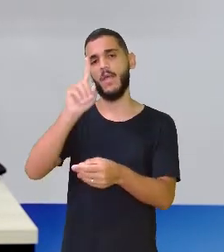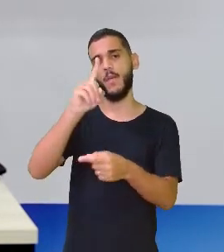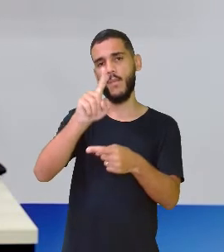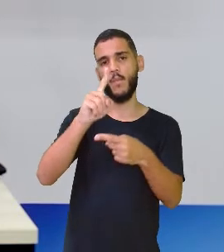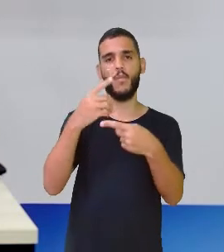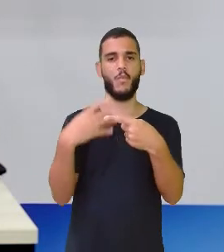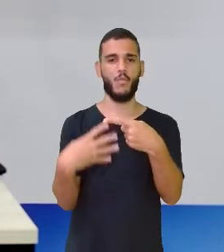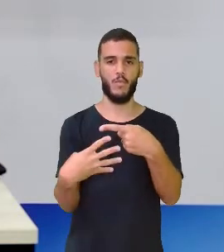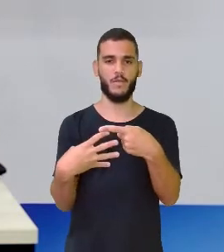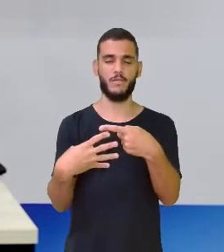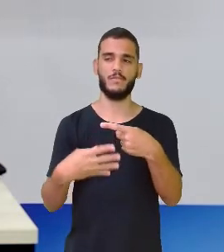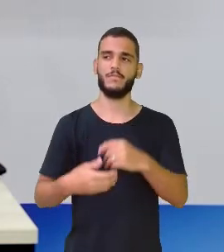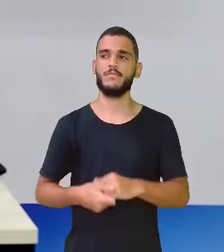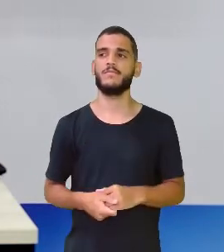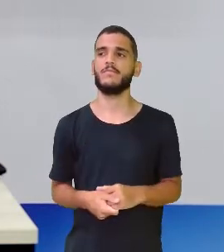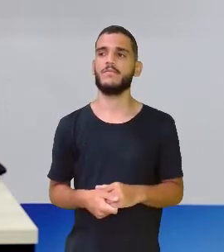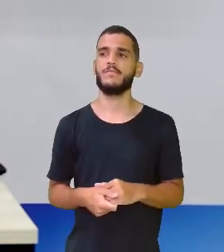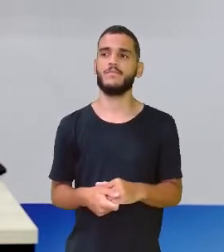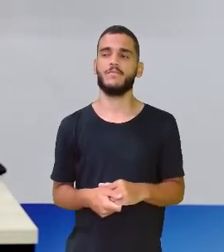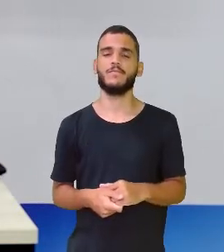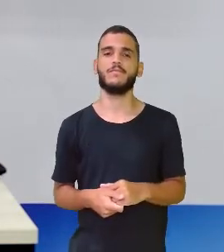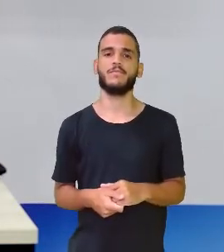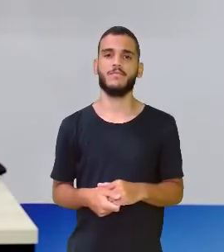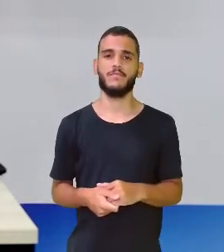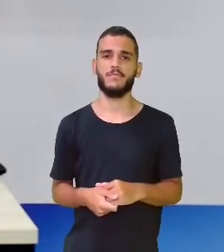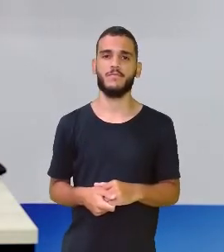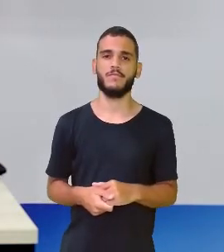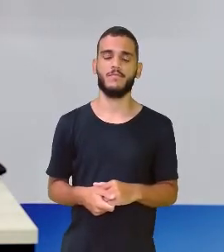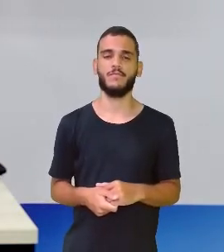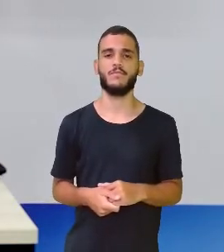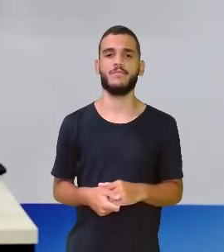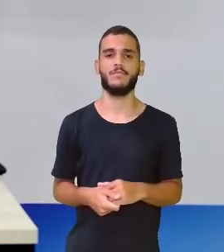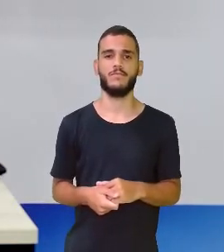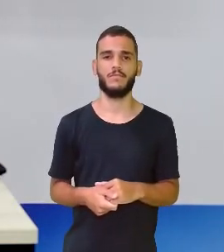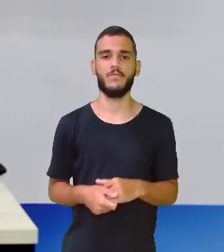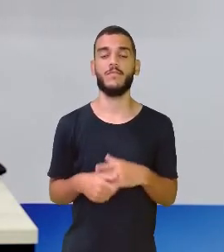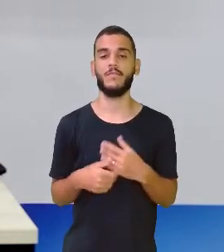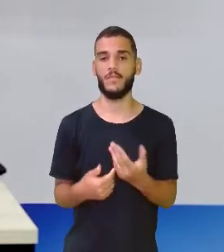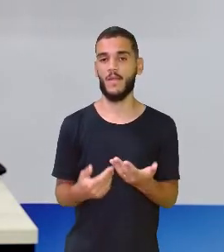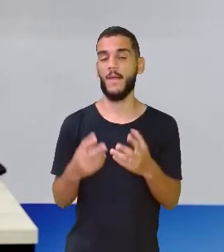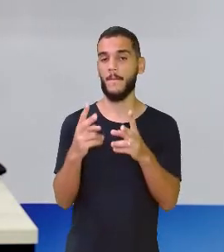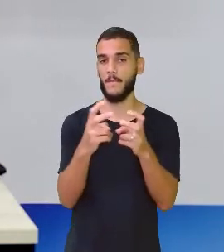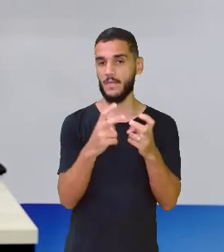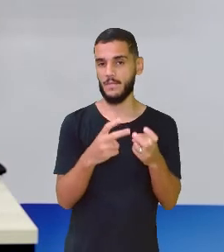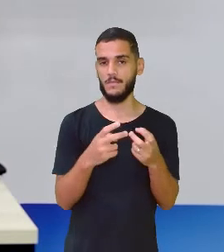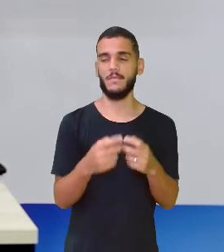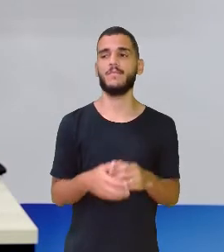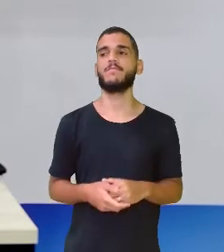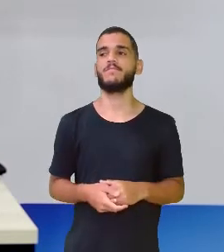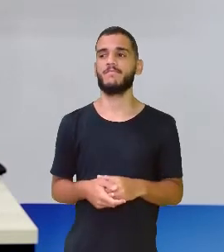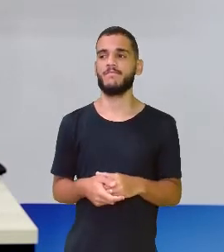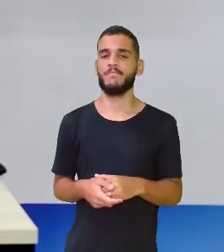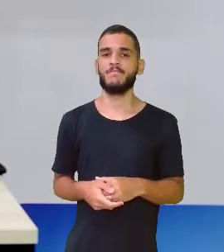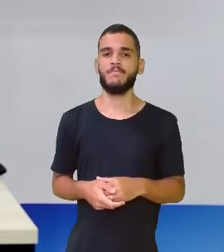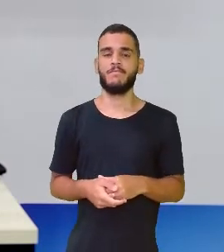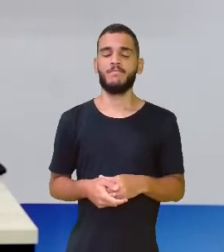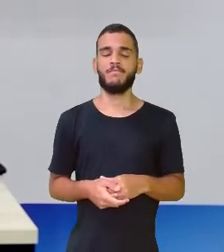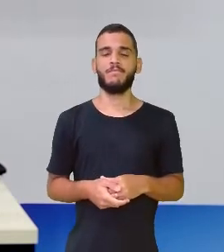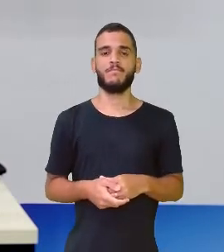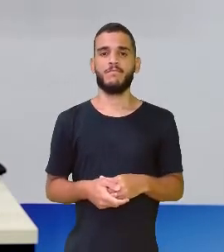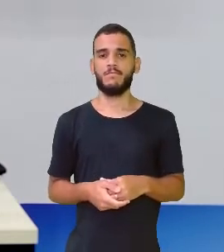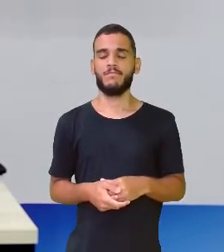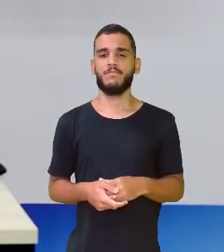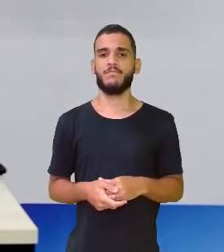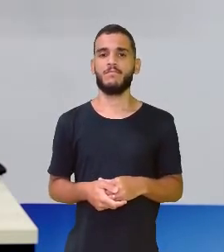que eu dividi. Um quarto, dois quartos, três quartos, um inteiro. Que é quatro